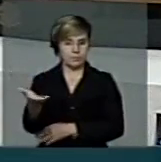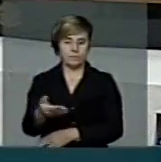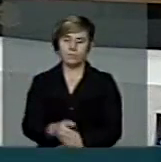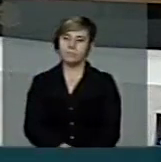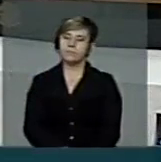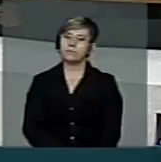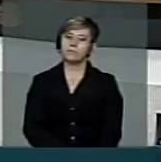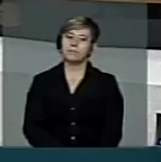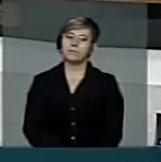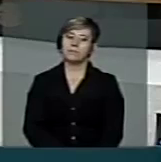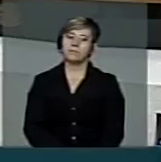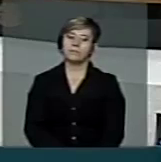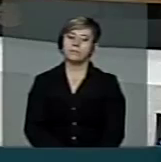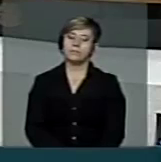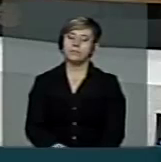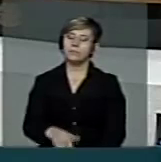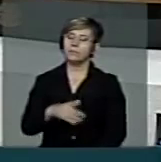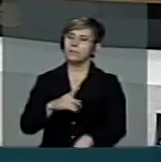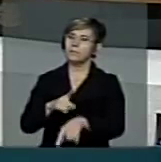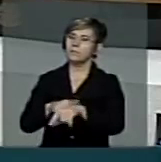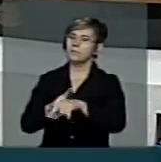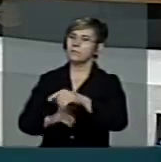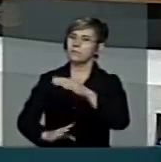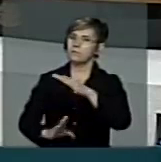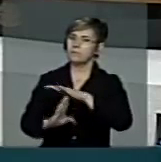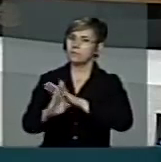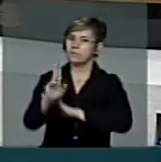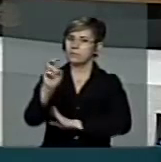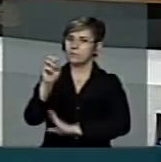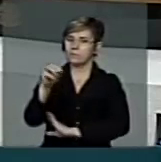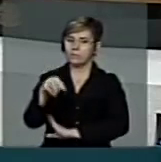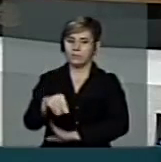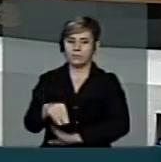Vossa Excelência dispõe de até cinco minutos.